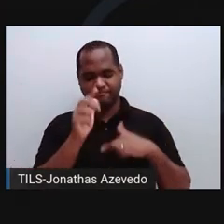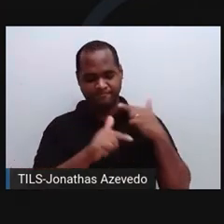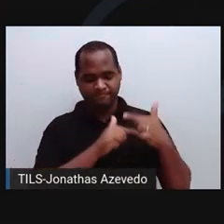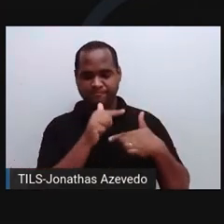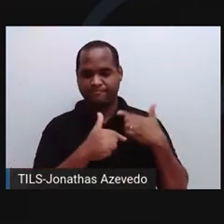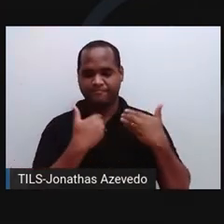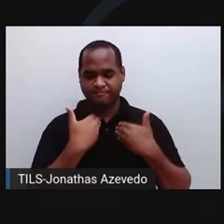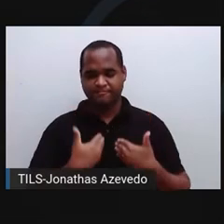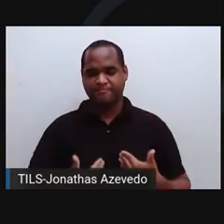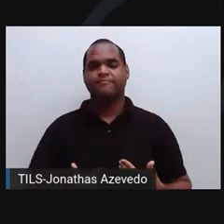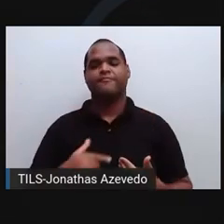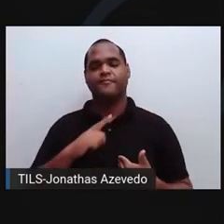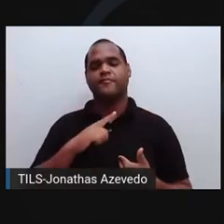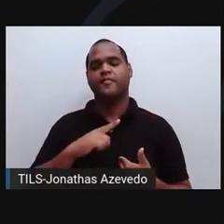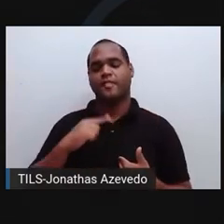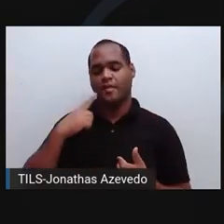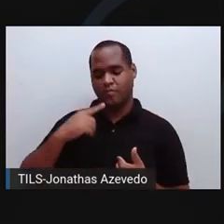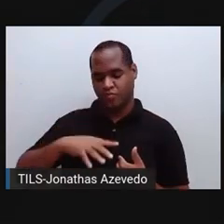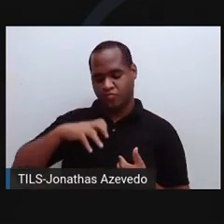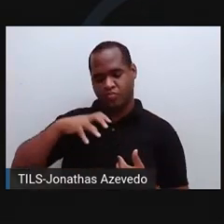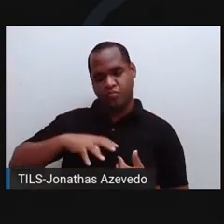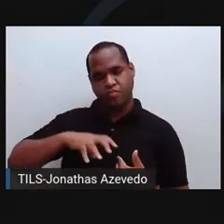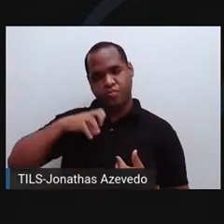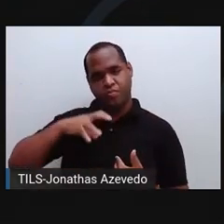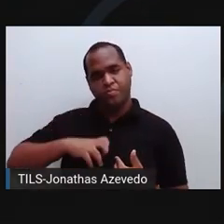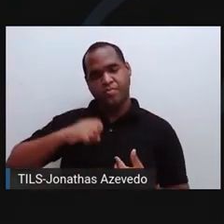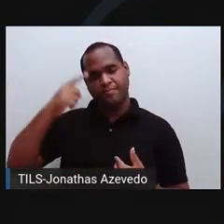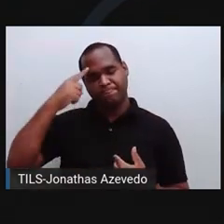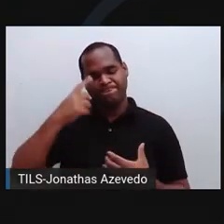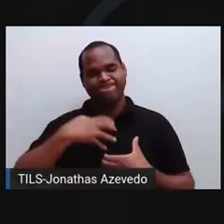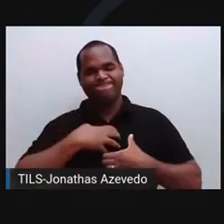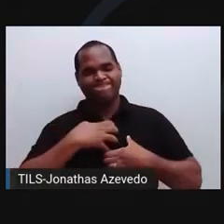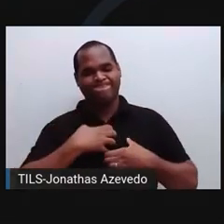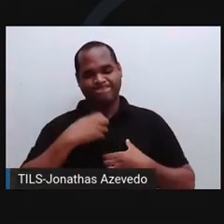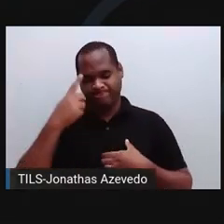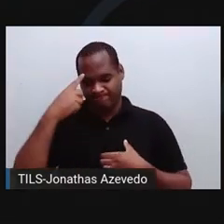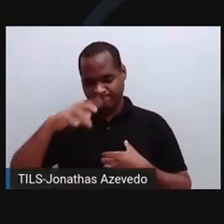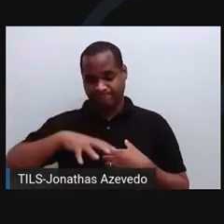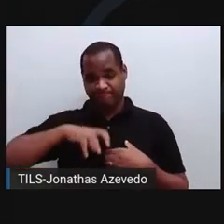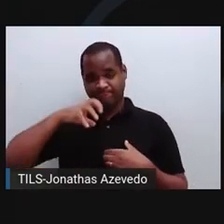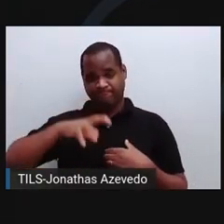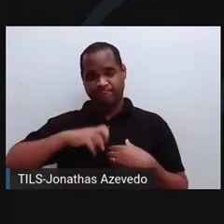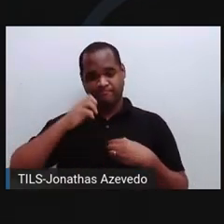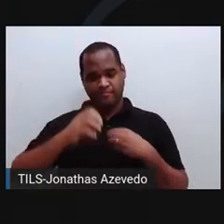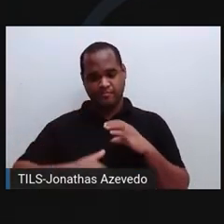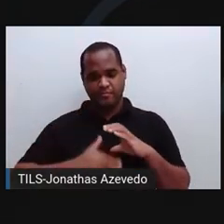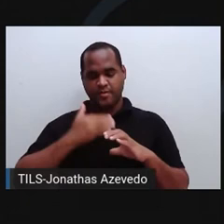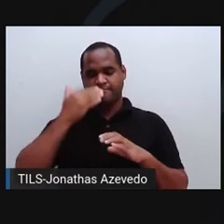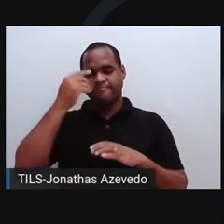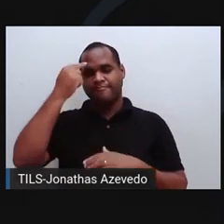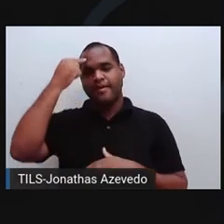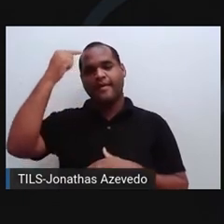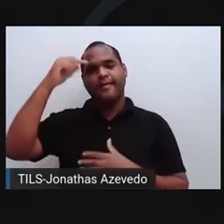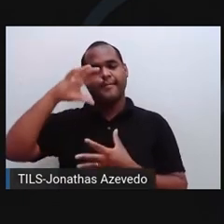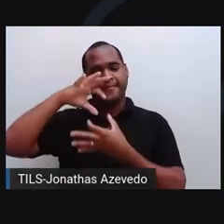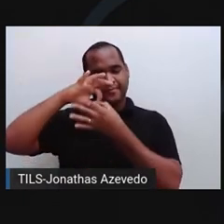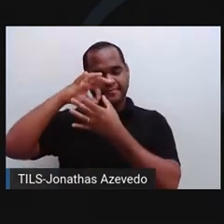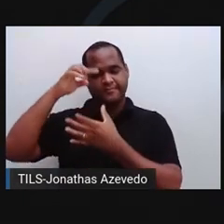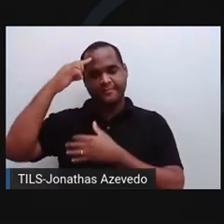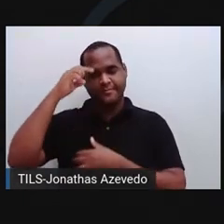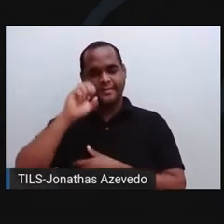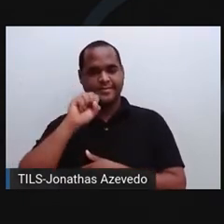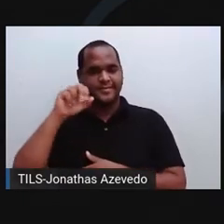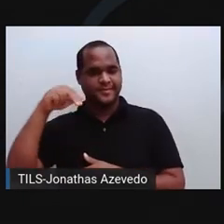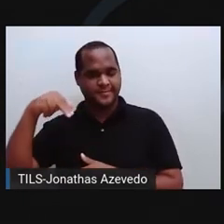através dos impulsos nervosos. Os sentidos mandam informações do exterior ao cérebro. O sistema nervoso é